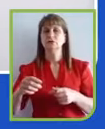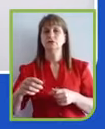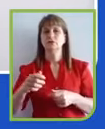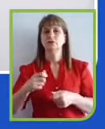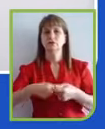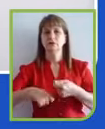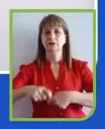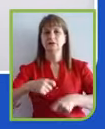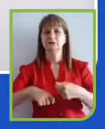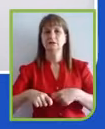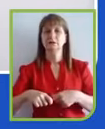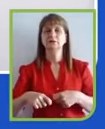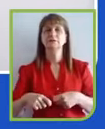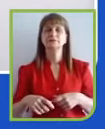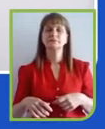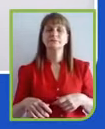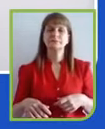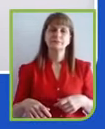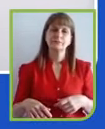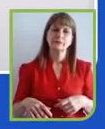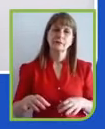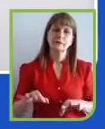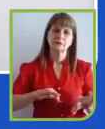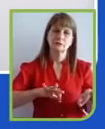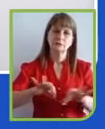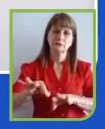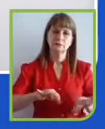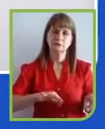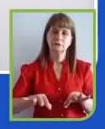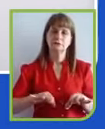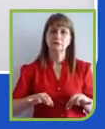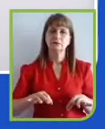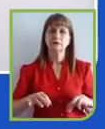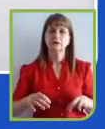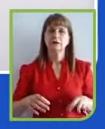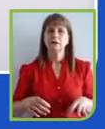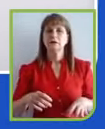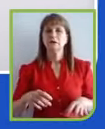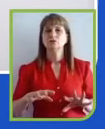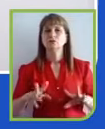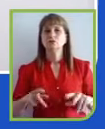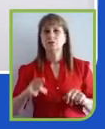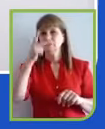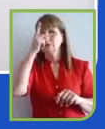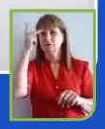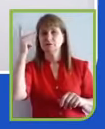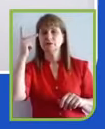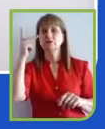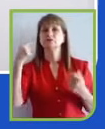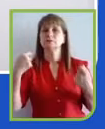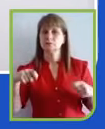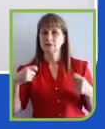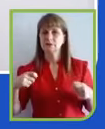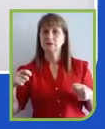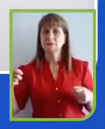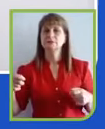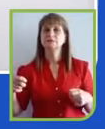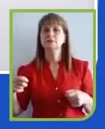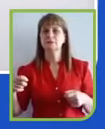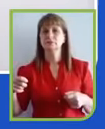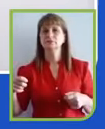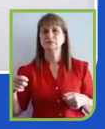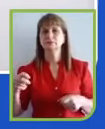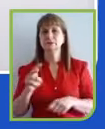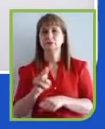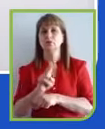Guterres, ninguém está a salvo, a não ser que todos nós estejamos a salvo. E na atual crise de